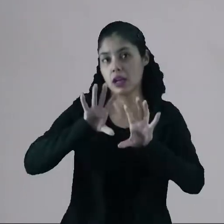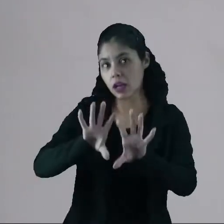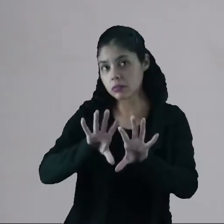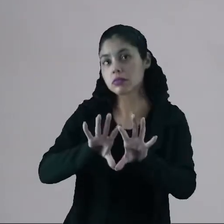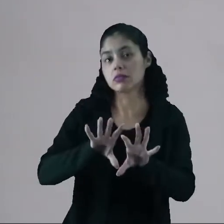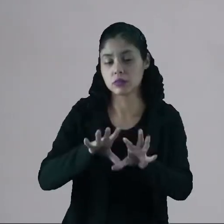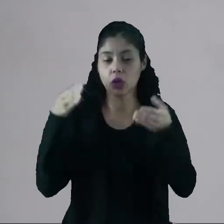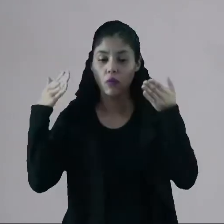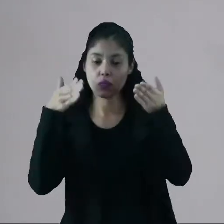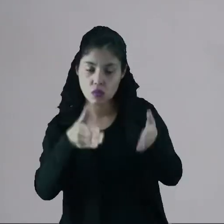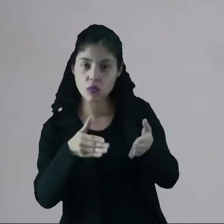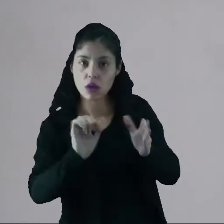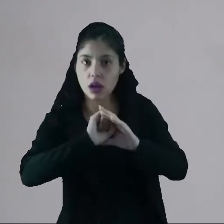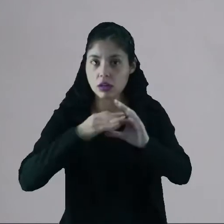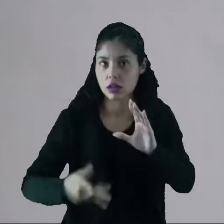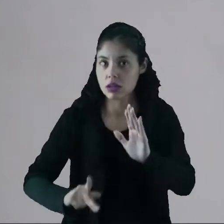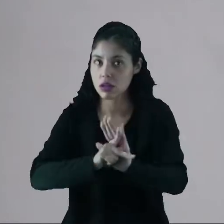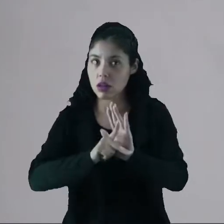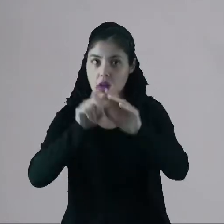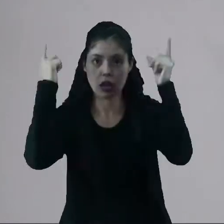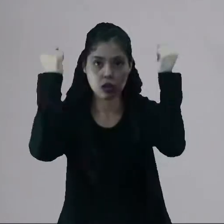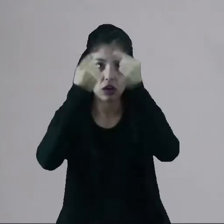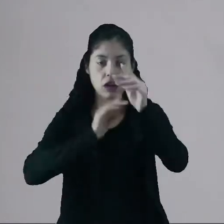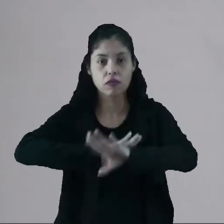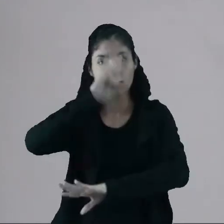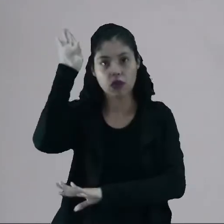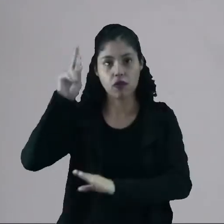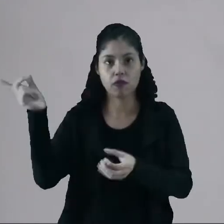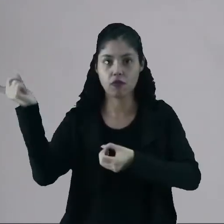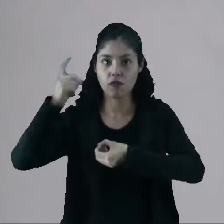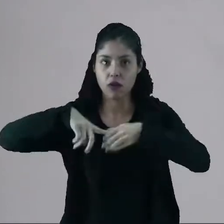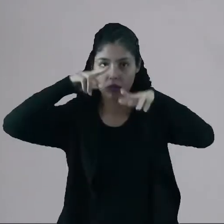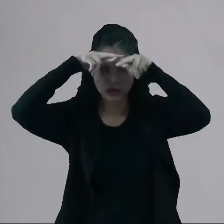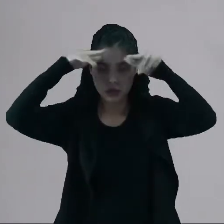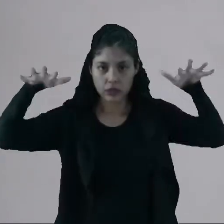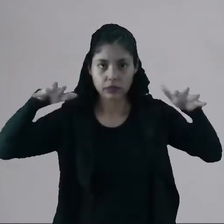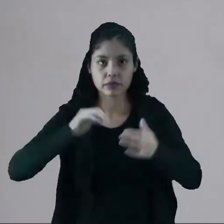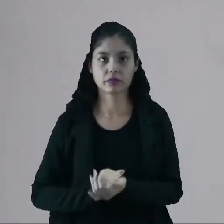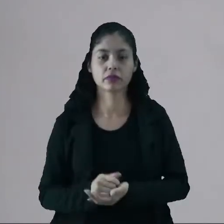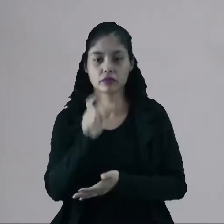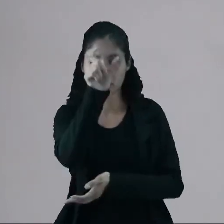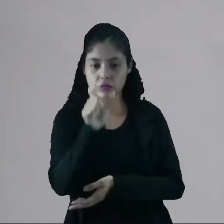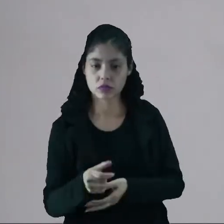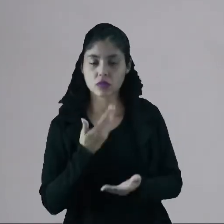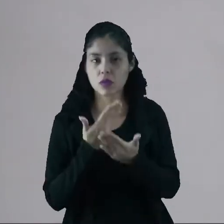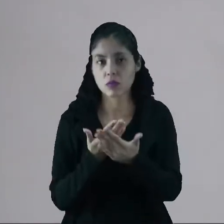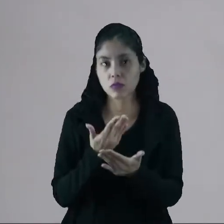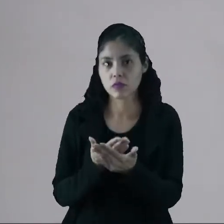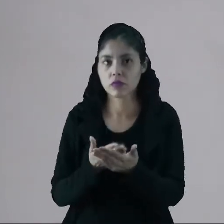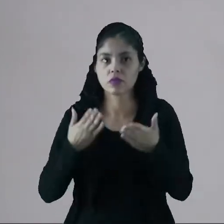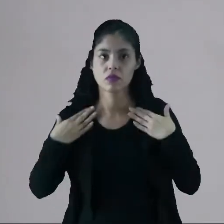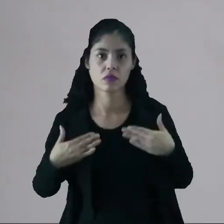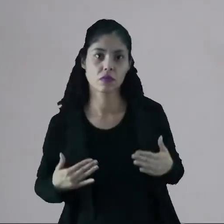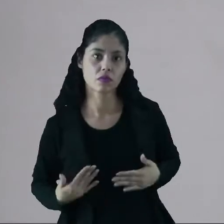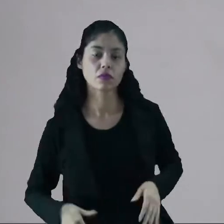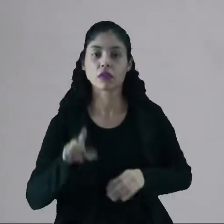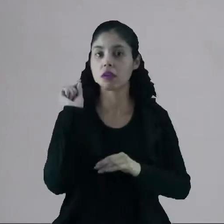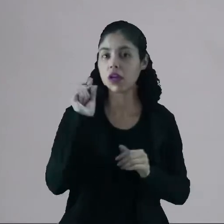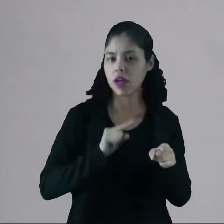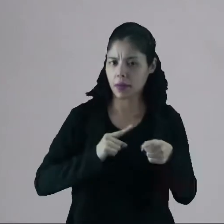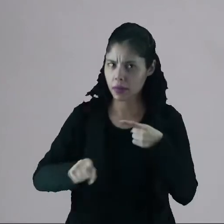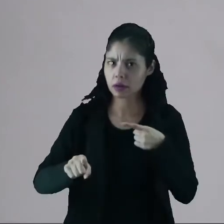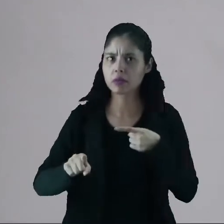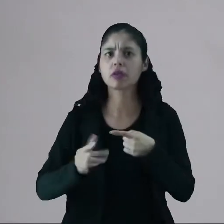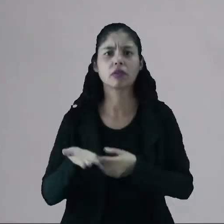característica grega volta agora no Renascimento. E os artistas começam a estudar a anatomia, que era